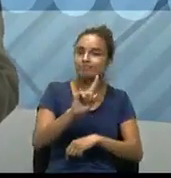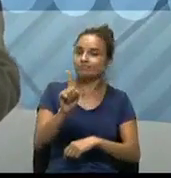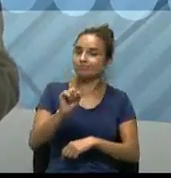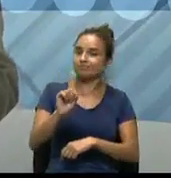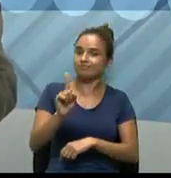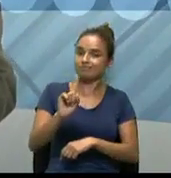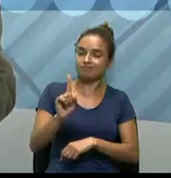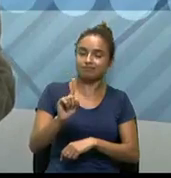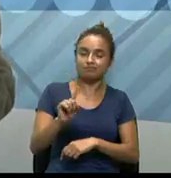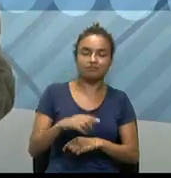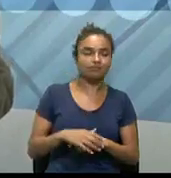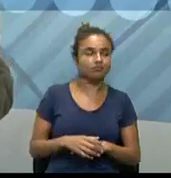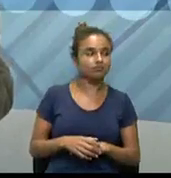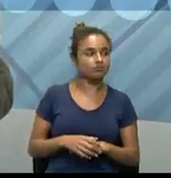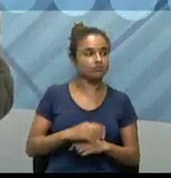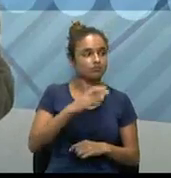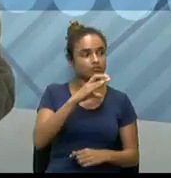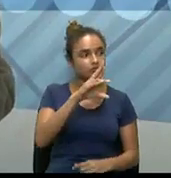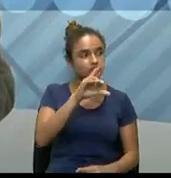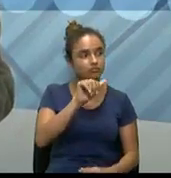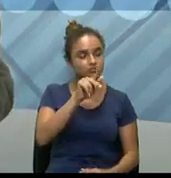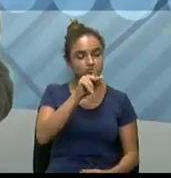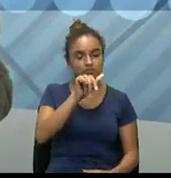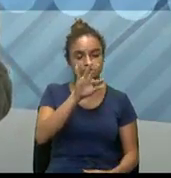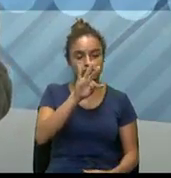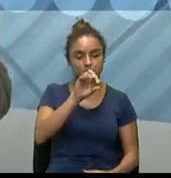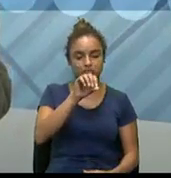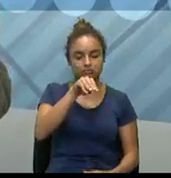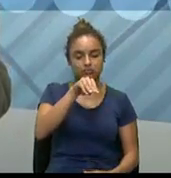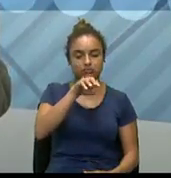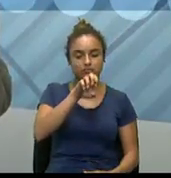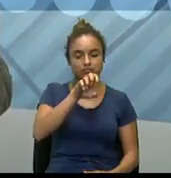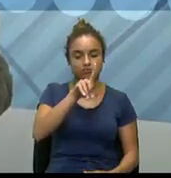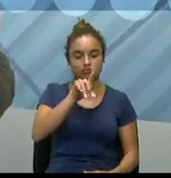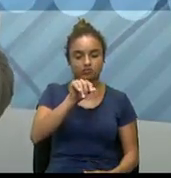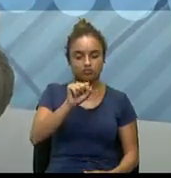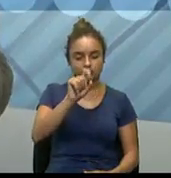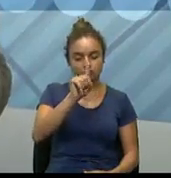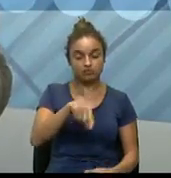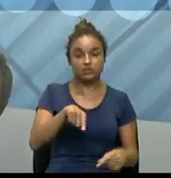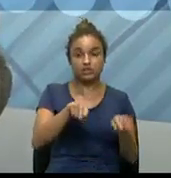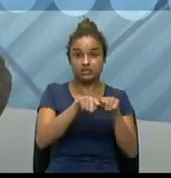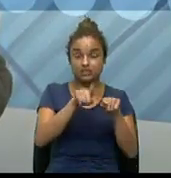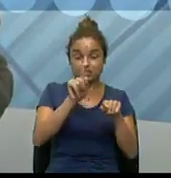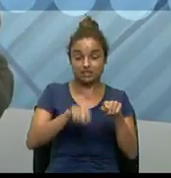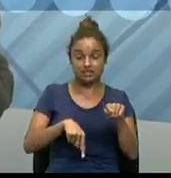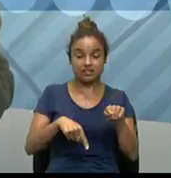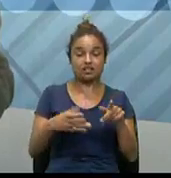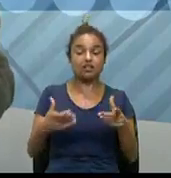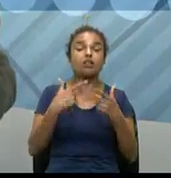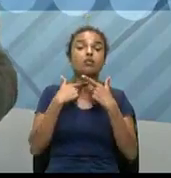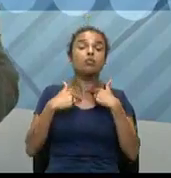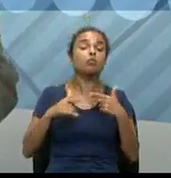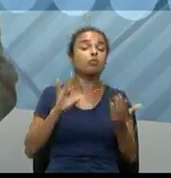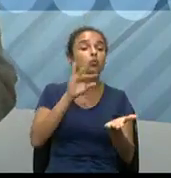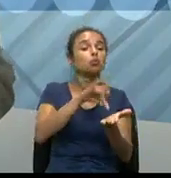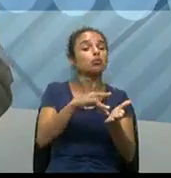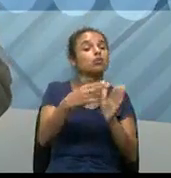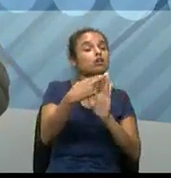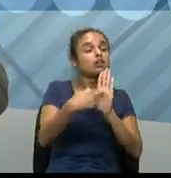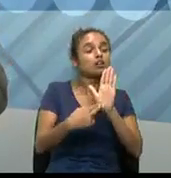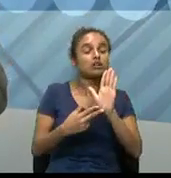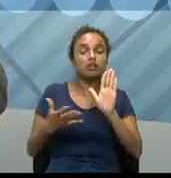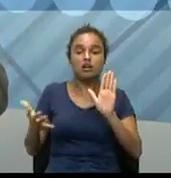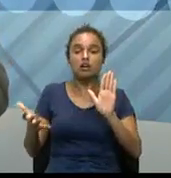né, uma das, e a também, a questão da regularização, os governos querem ou não